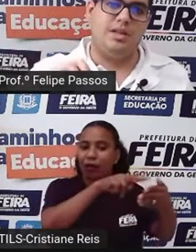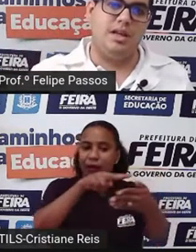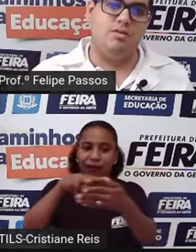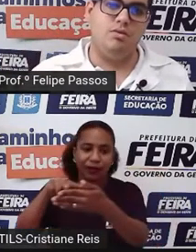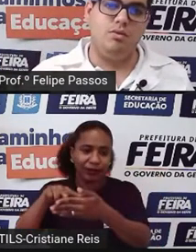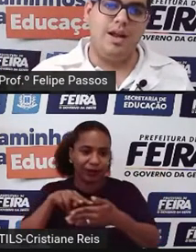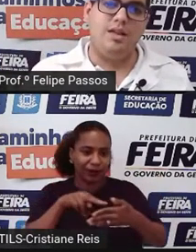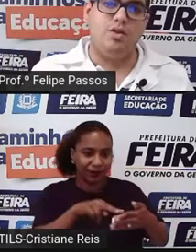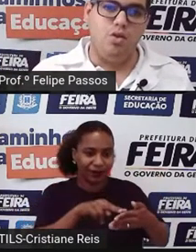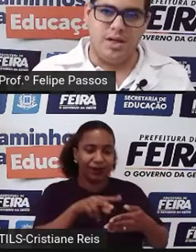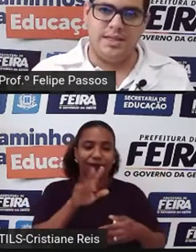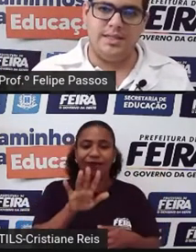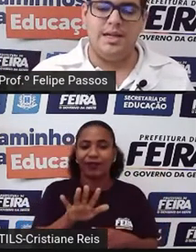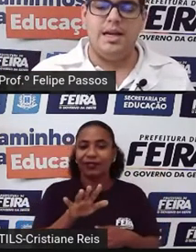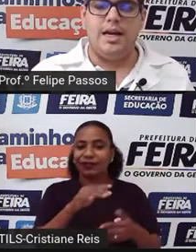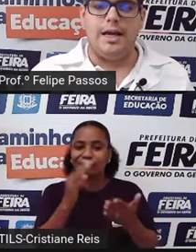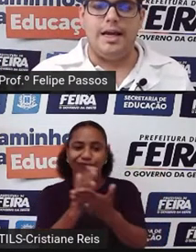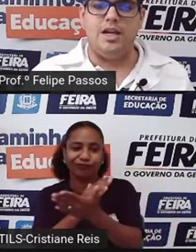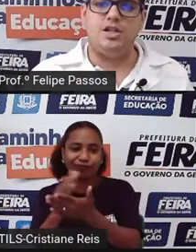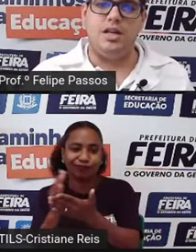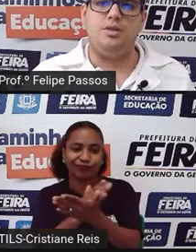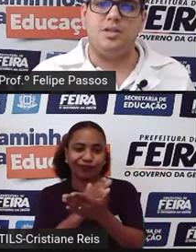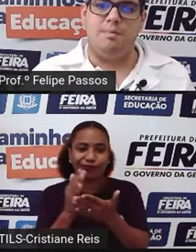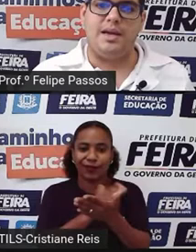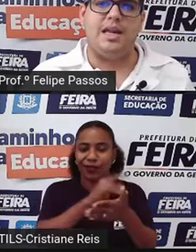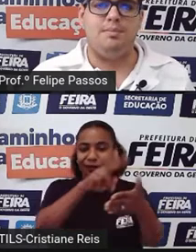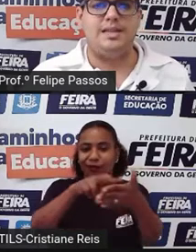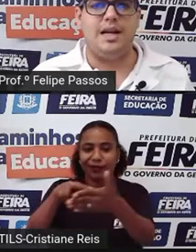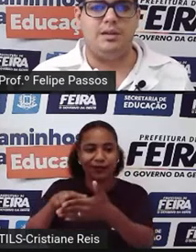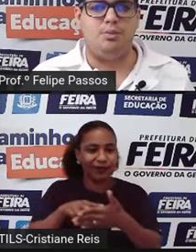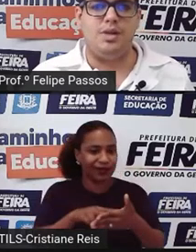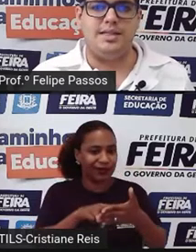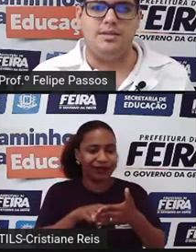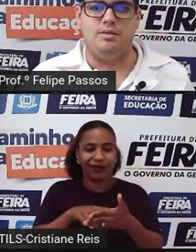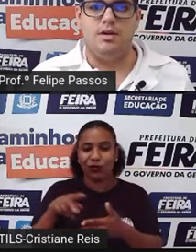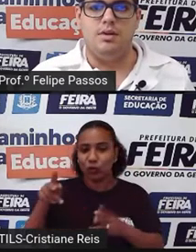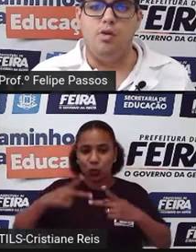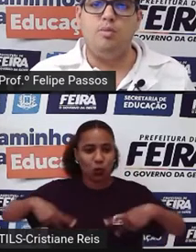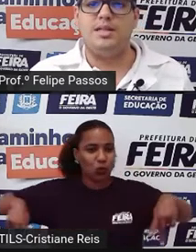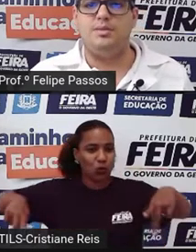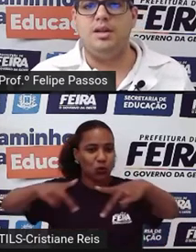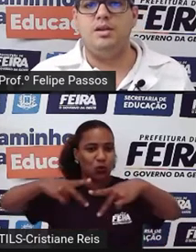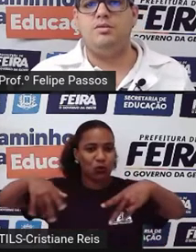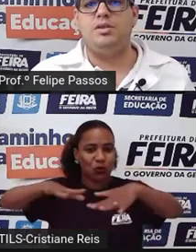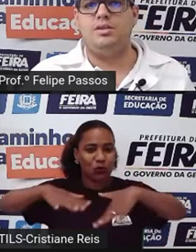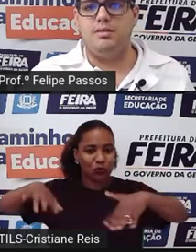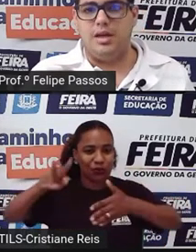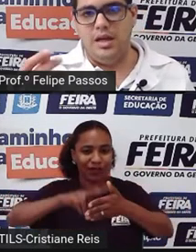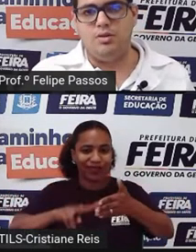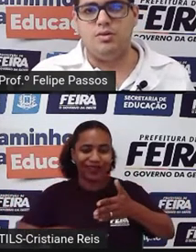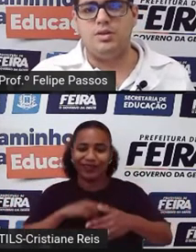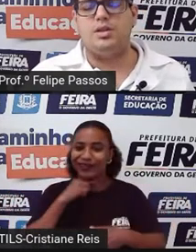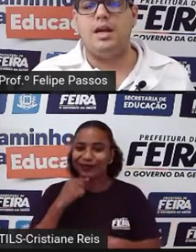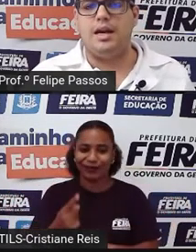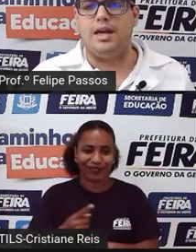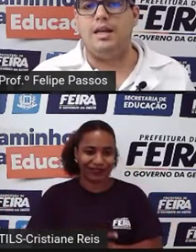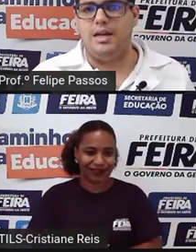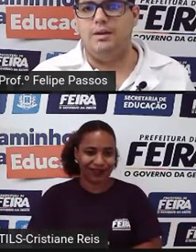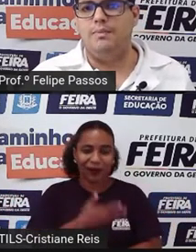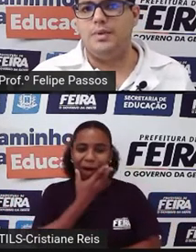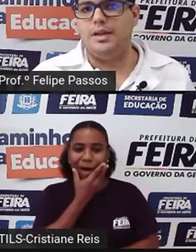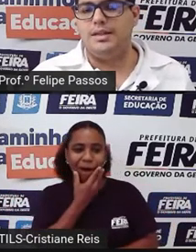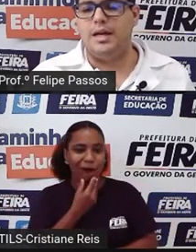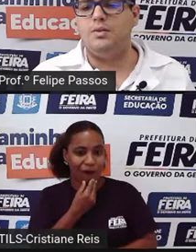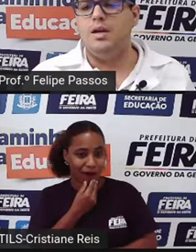continua tendo leitores restritos a uma pequena parcela da população. Homens brancos, ricos, é quem